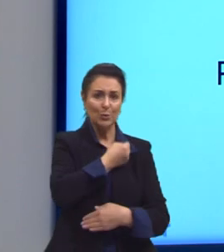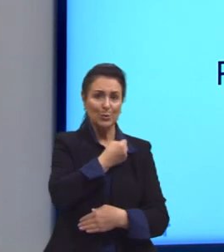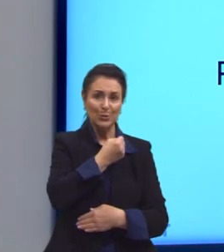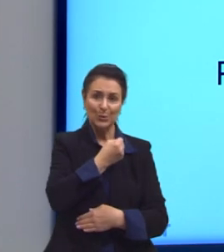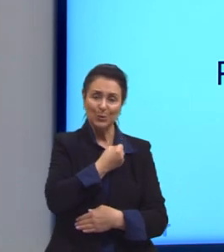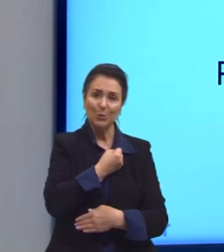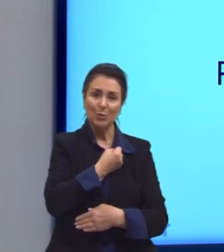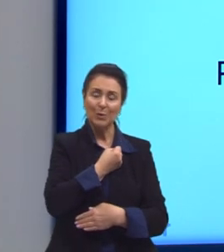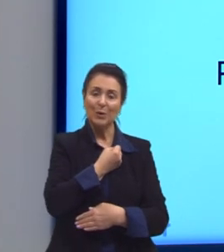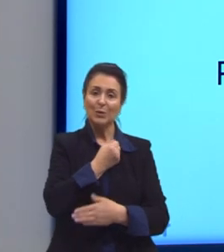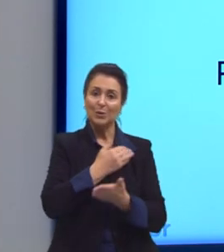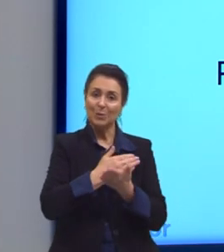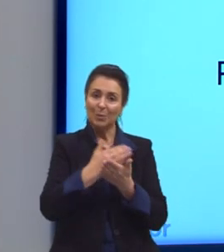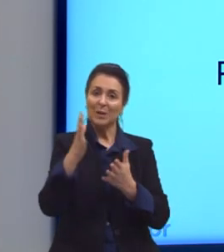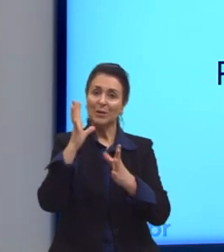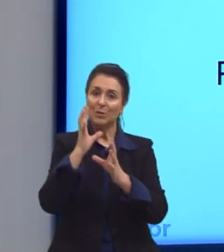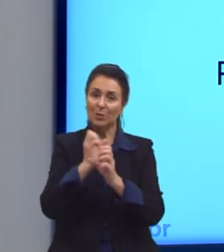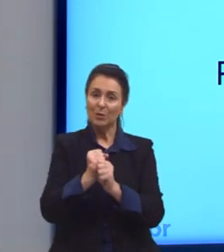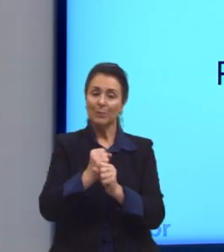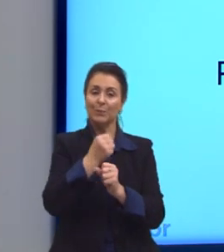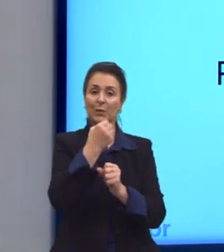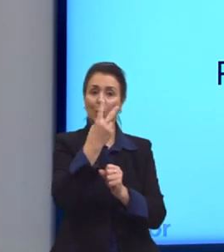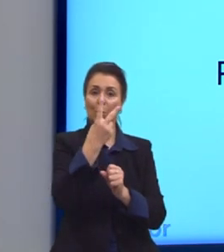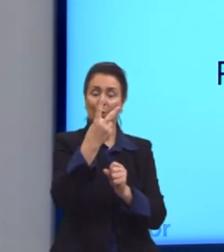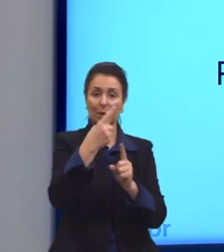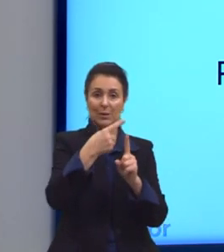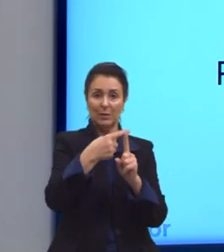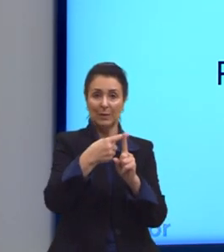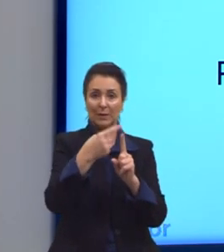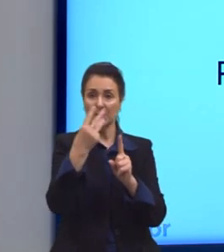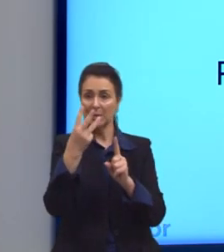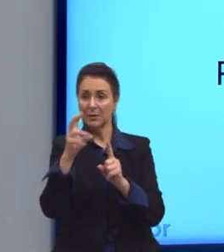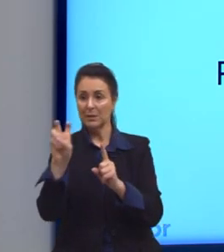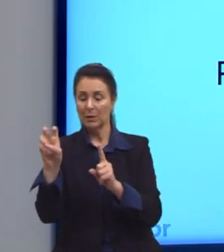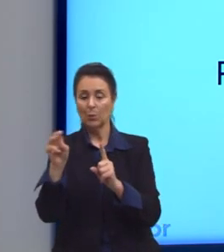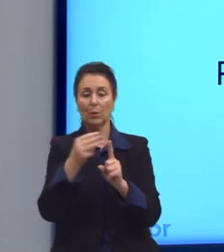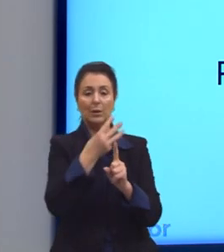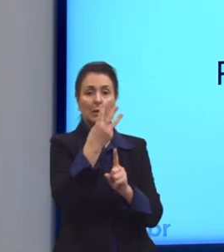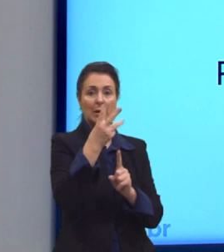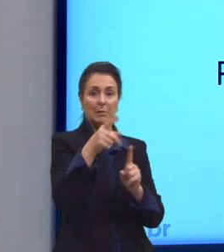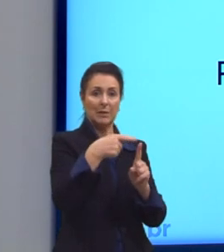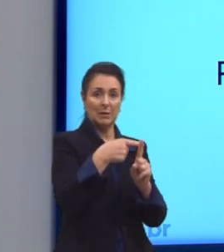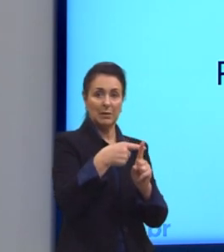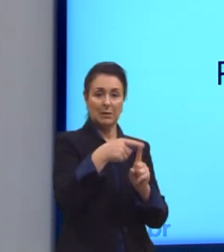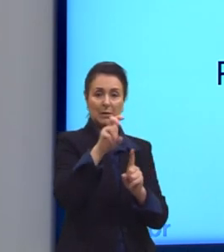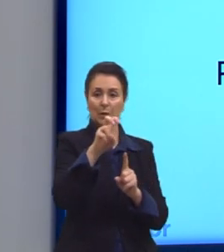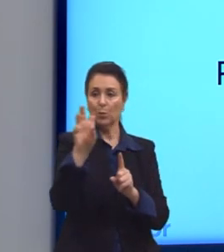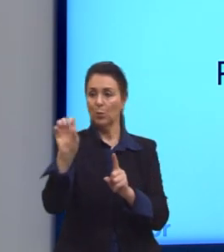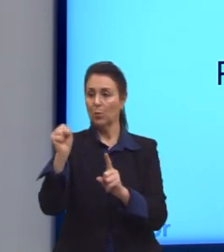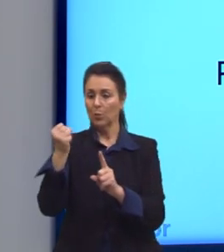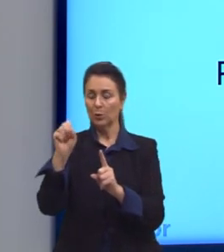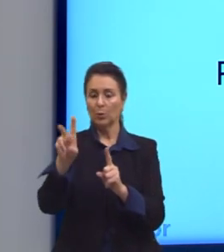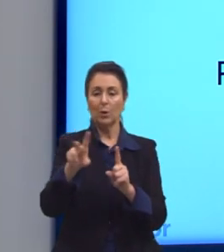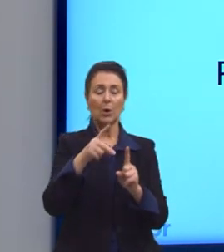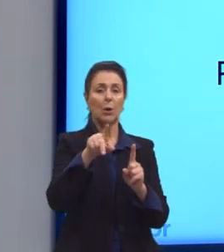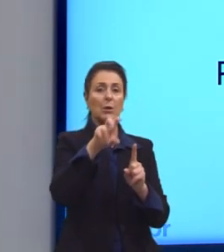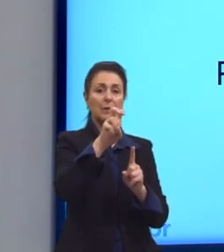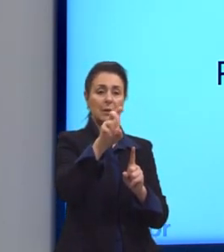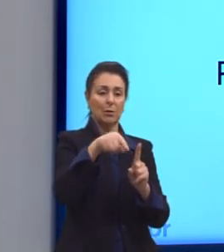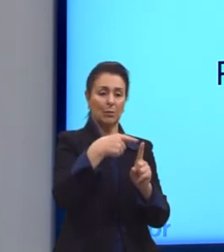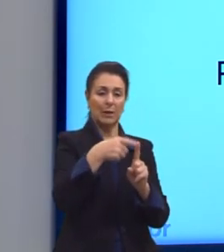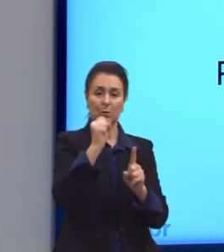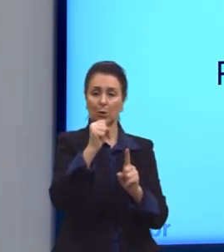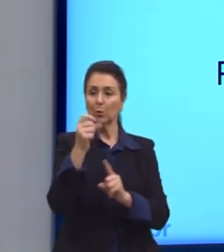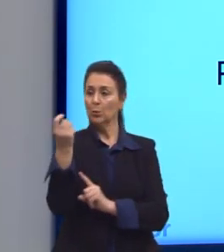a partir da soma. 2 mais 3 é 5. 3 mais 5 é 8. 5 mais 8 é 13.